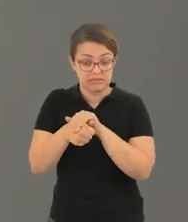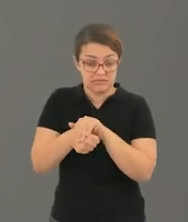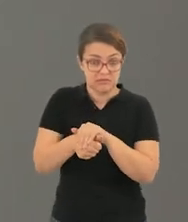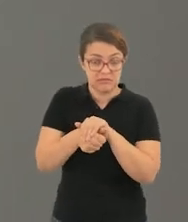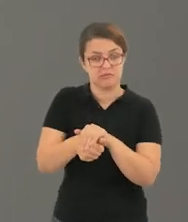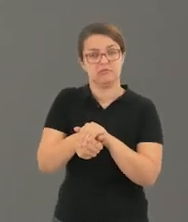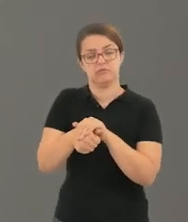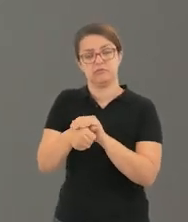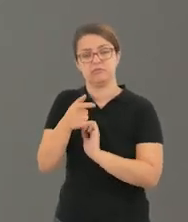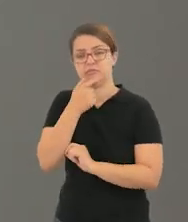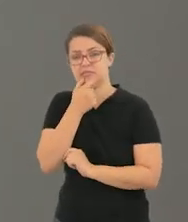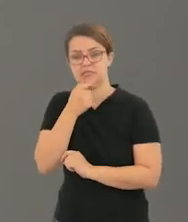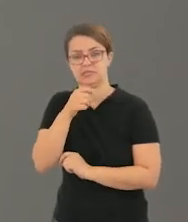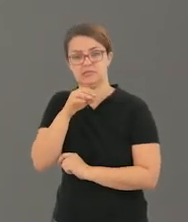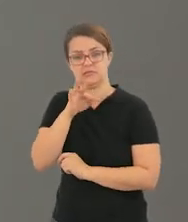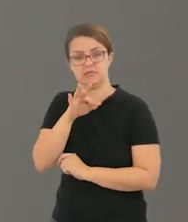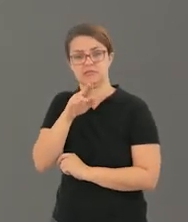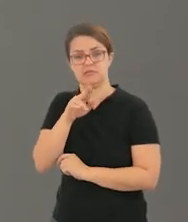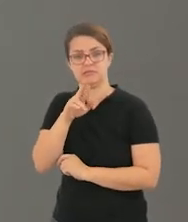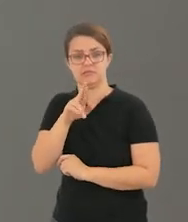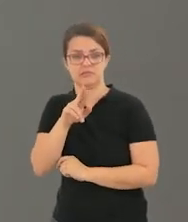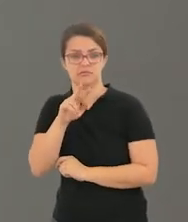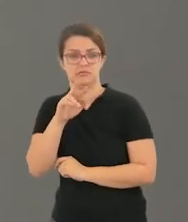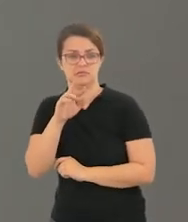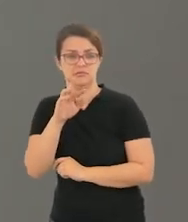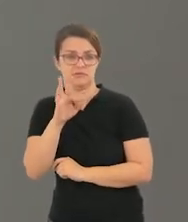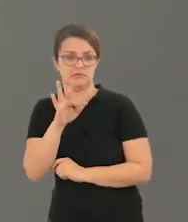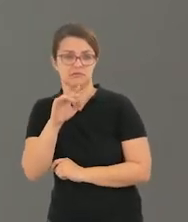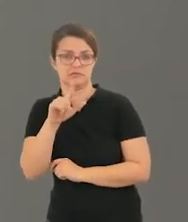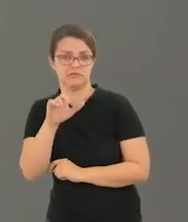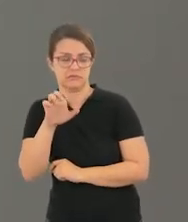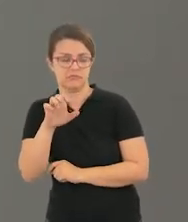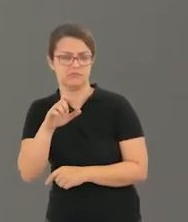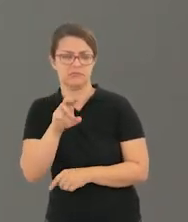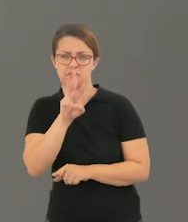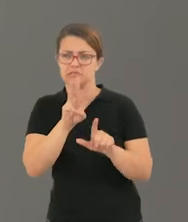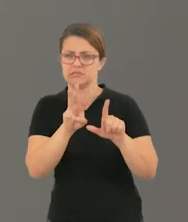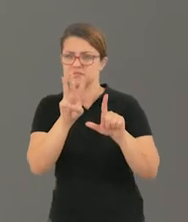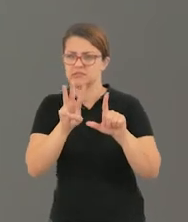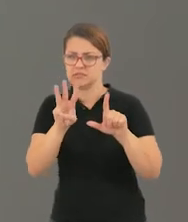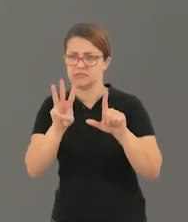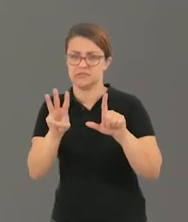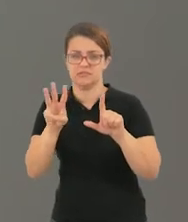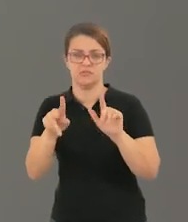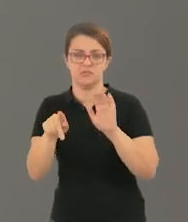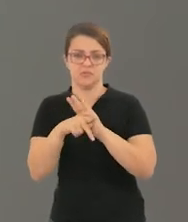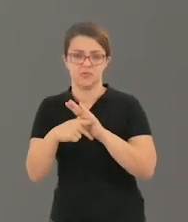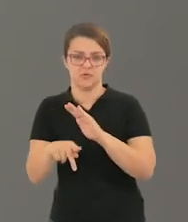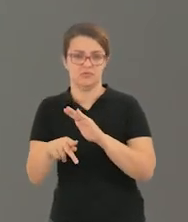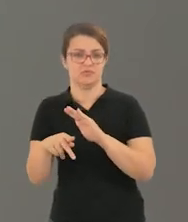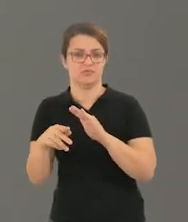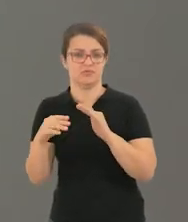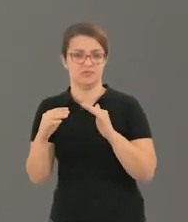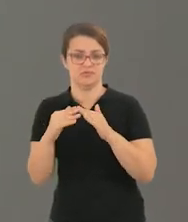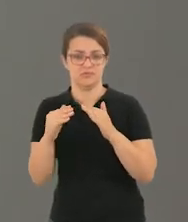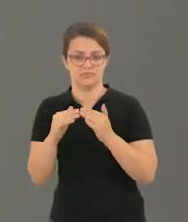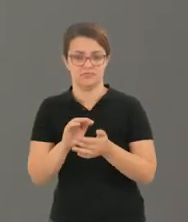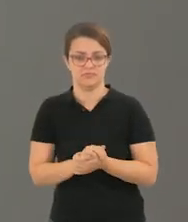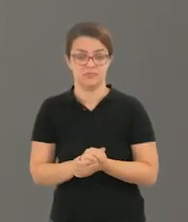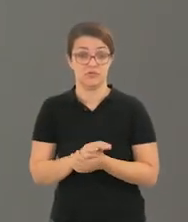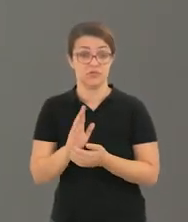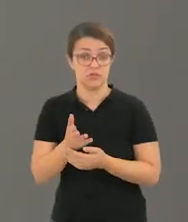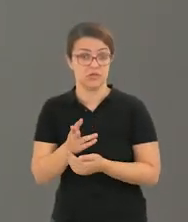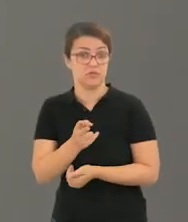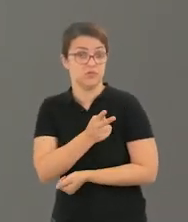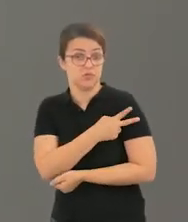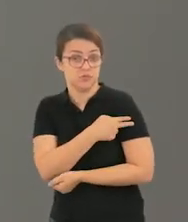segundo, terceiro e quarto ano, o tema desta semana são os vegetables, os vegetais. Vocês